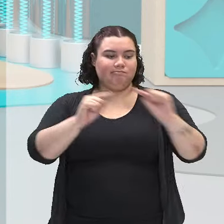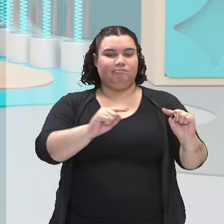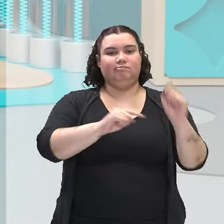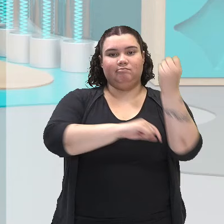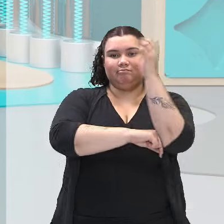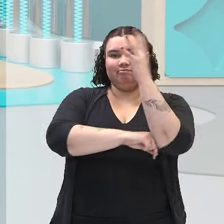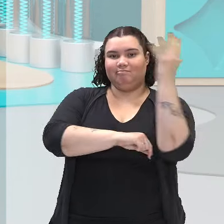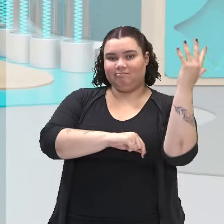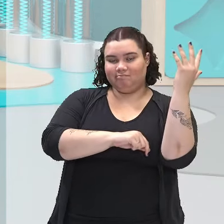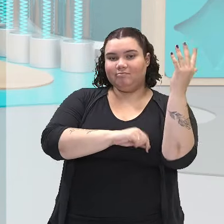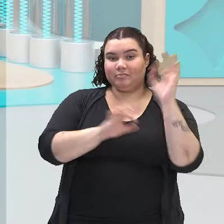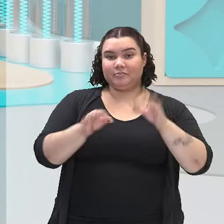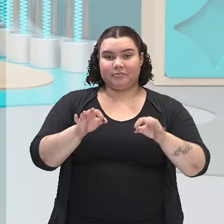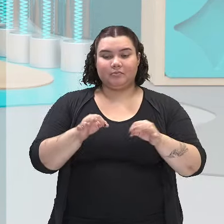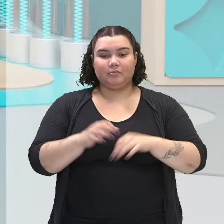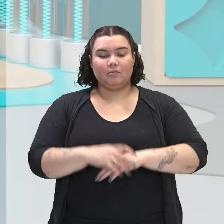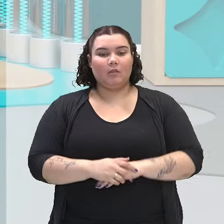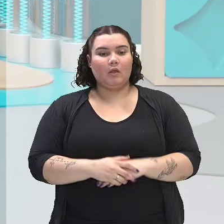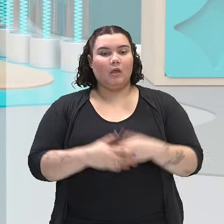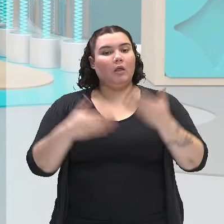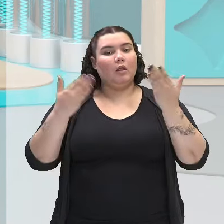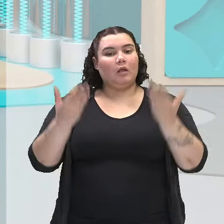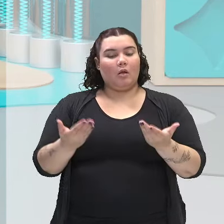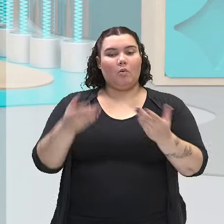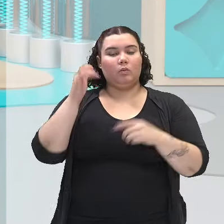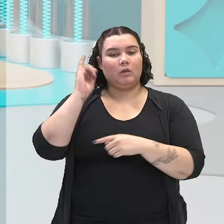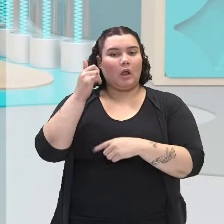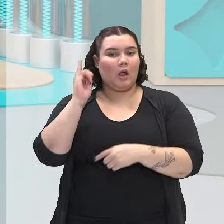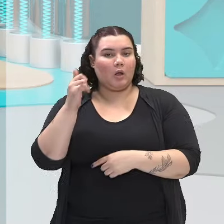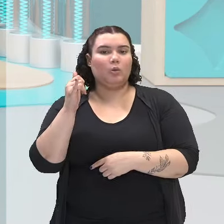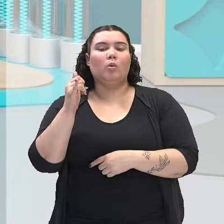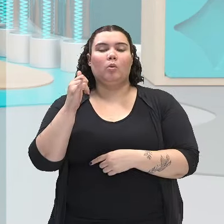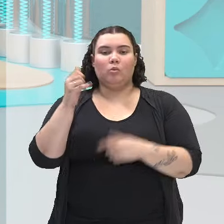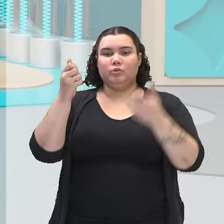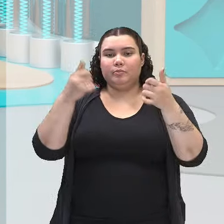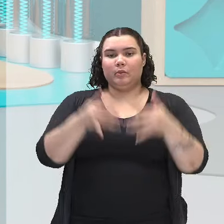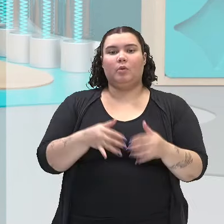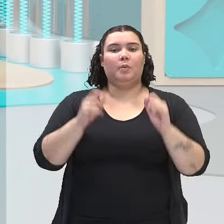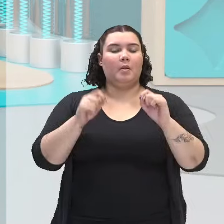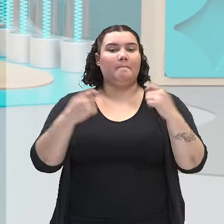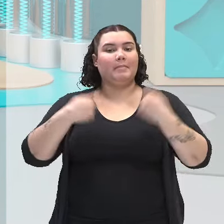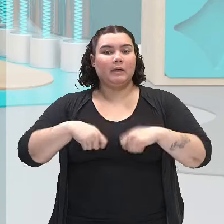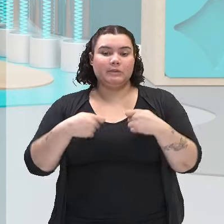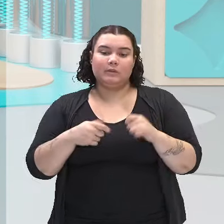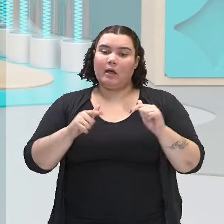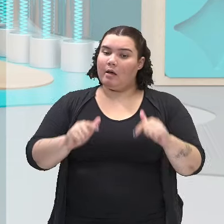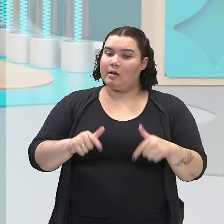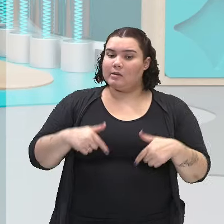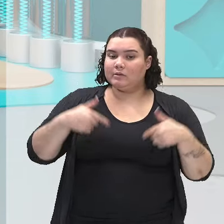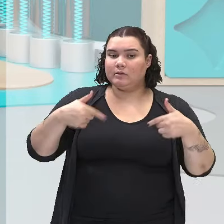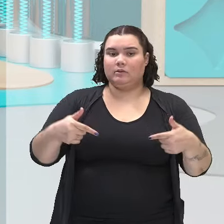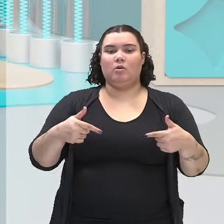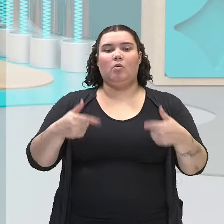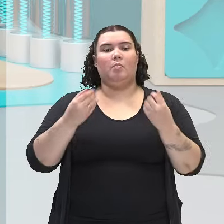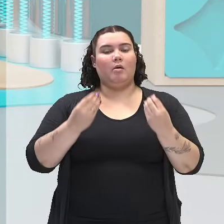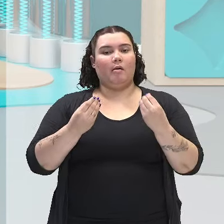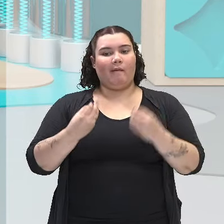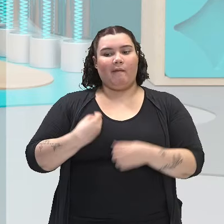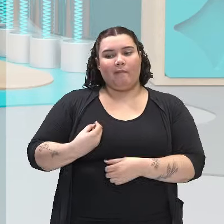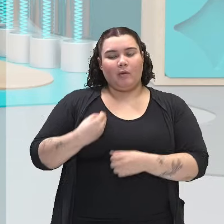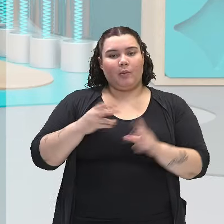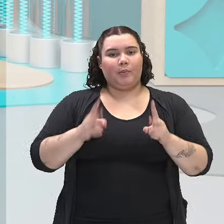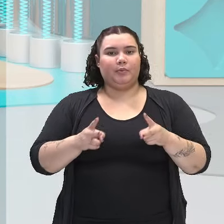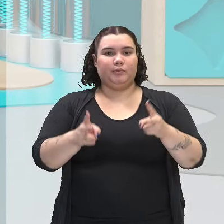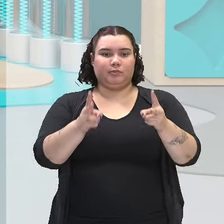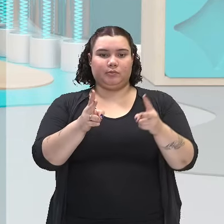florestas. O narrador, ele aponta que algo precisa ser feito para sobreviver. Mas